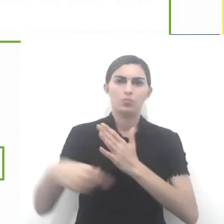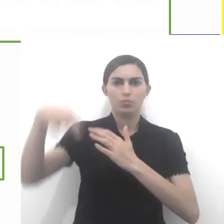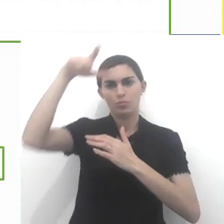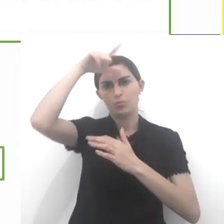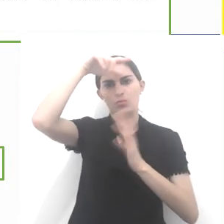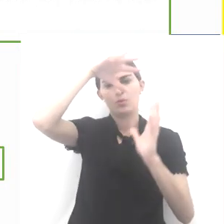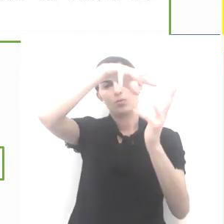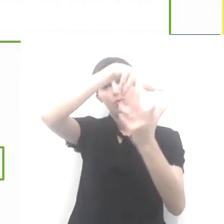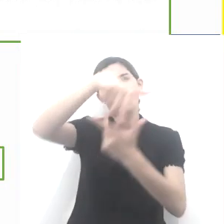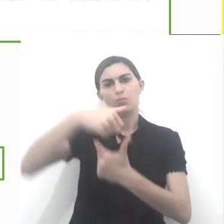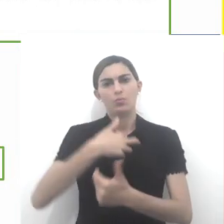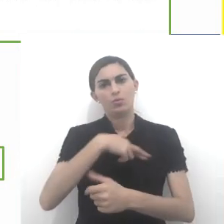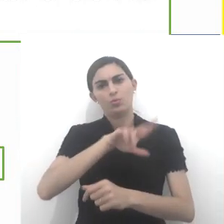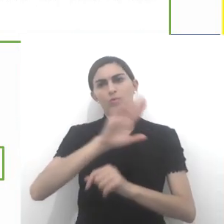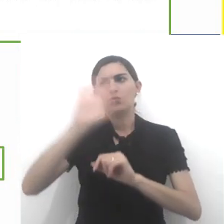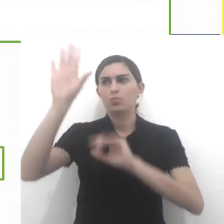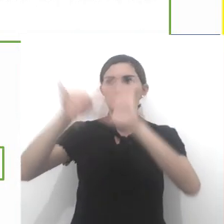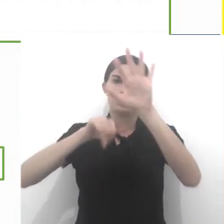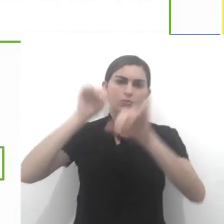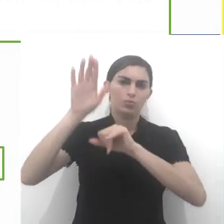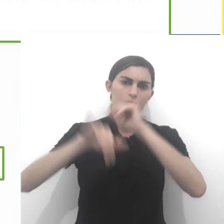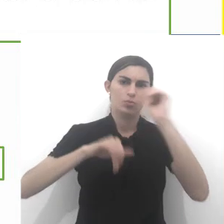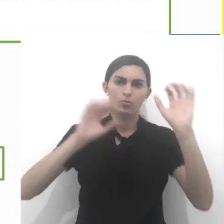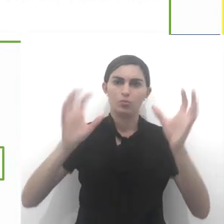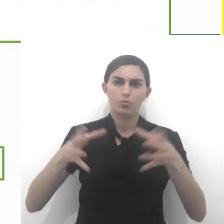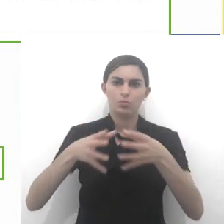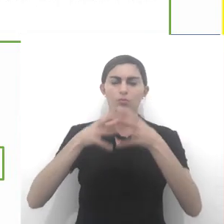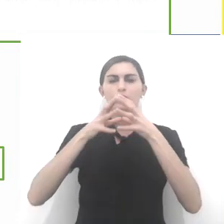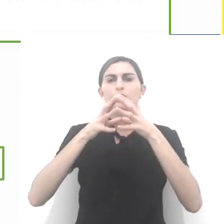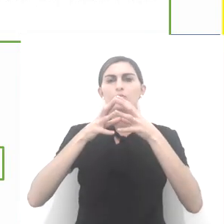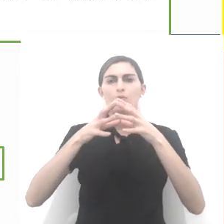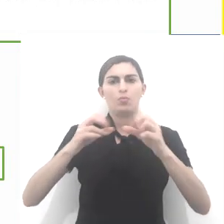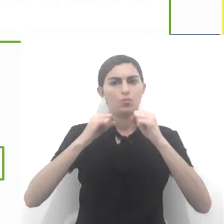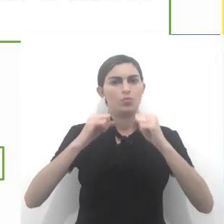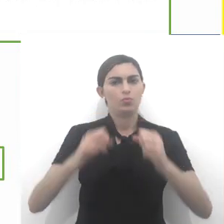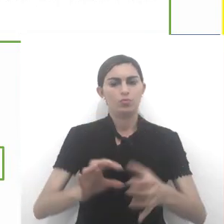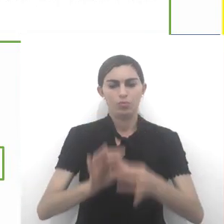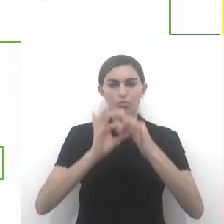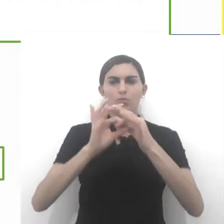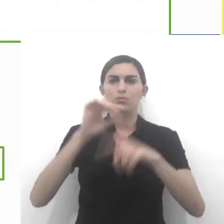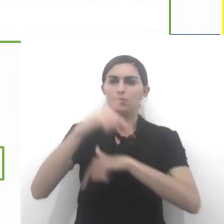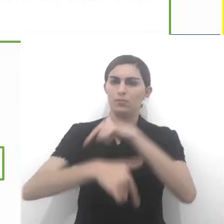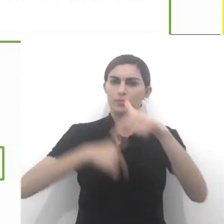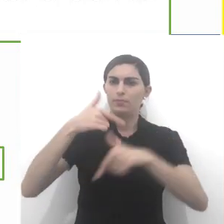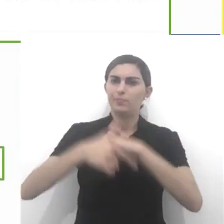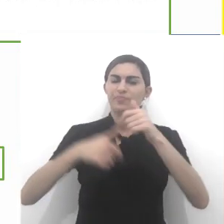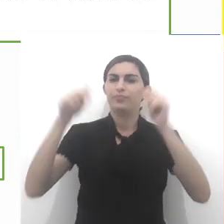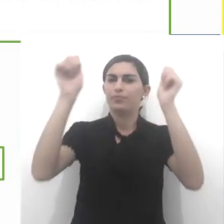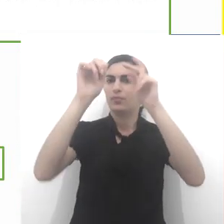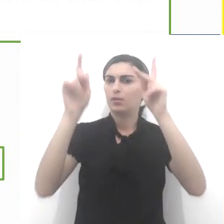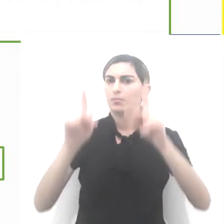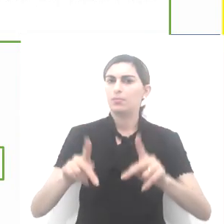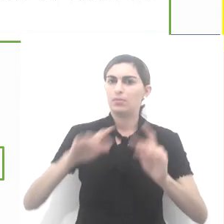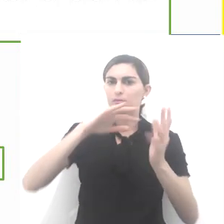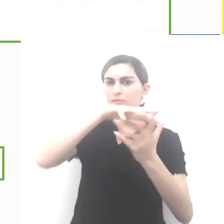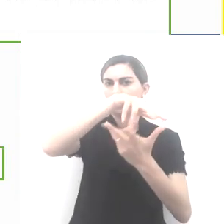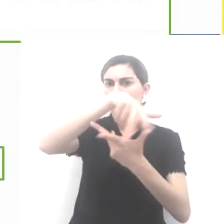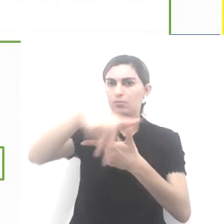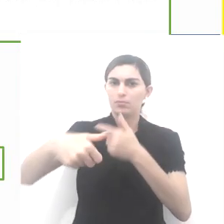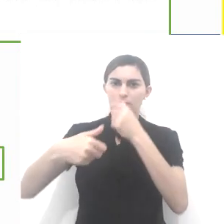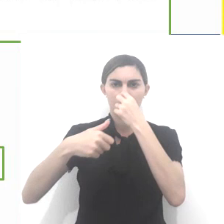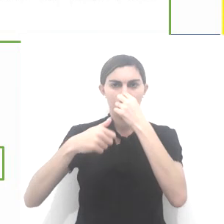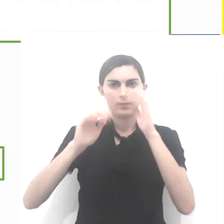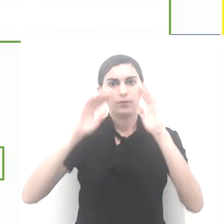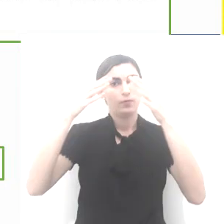de todo o mundo e de todas as confissões a unir forças para trabalhar pela paz mundial,